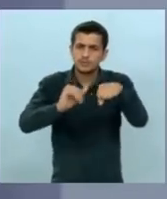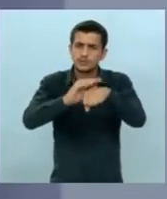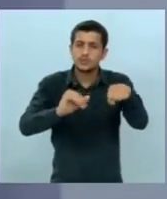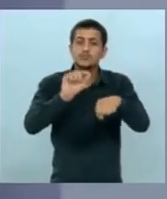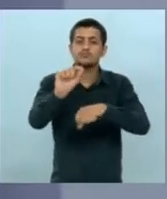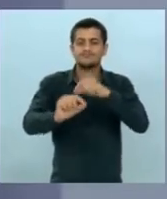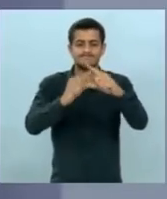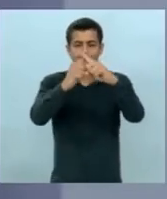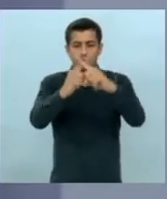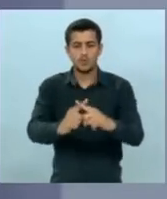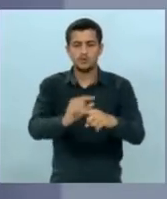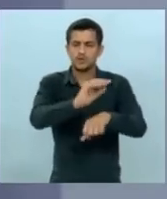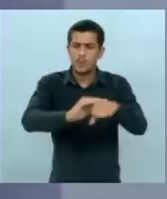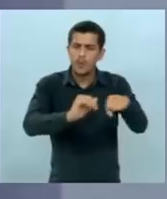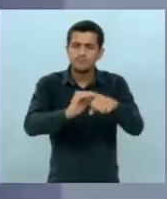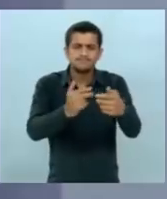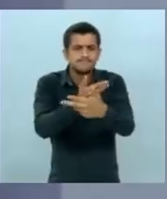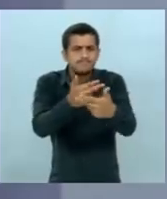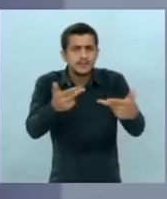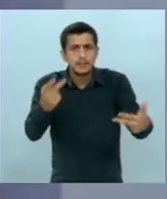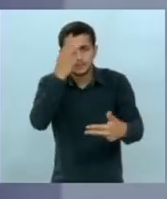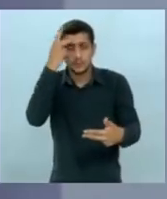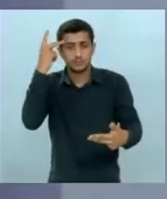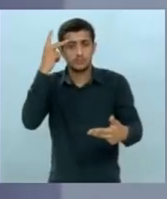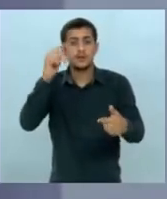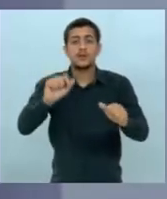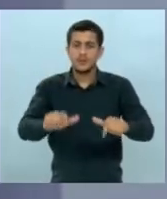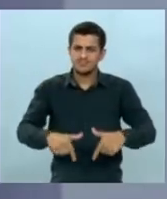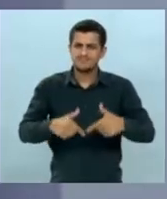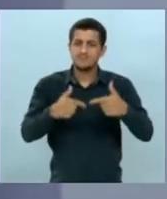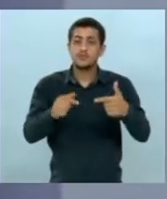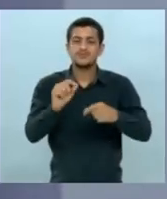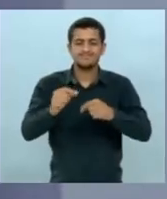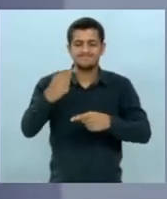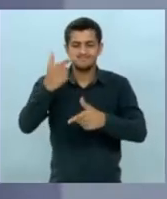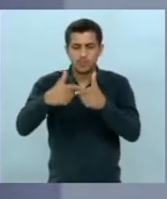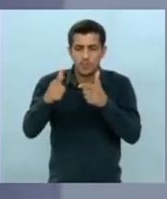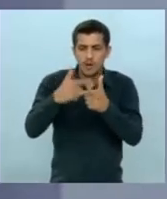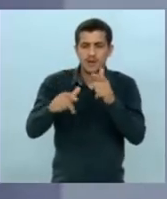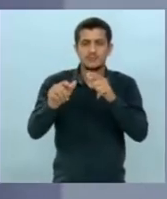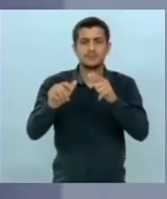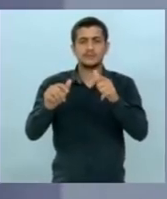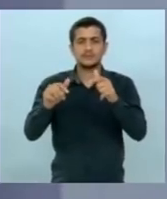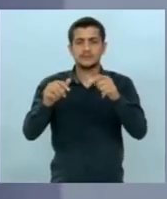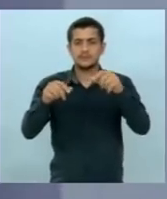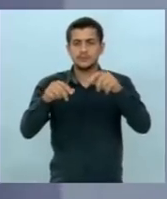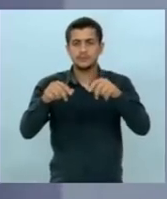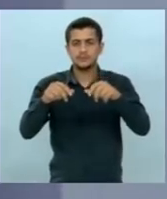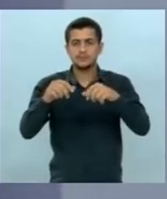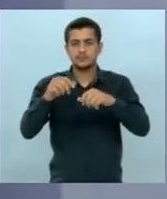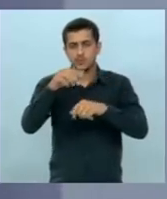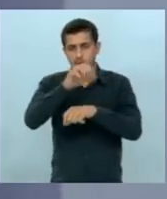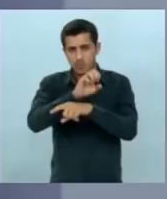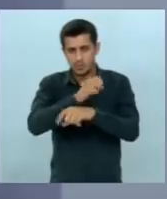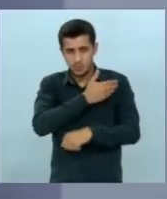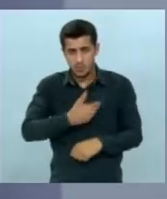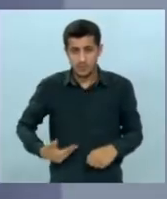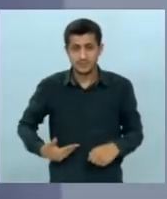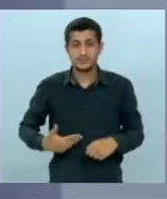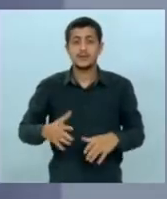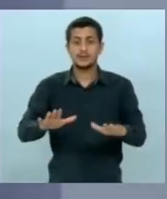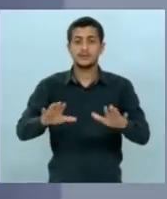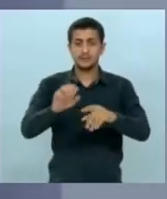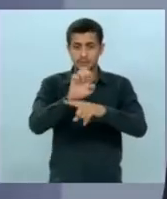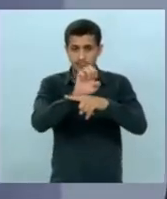concurso. Chamamos, enfrentamos a maior crise, valorizamos vocês, diferente da maioria dos estados, 20